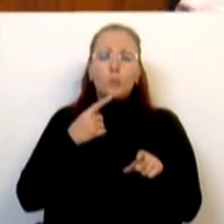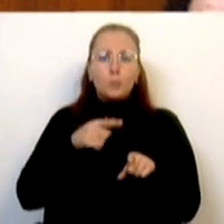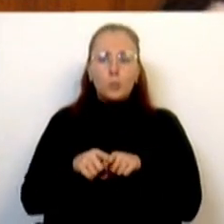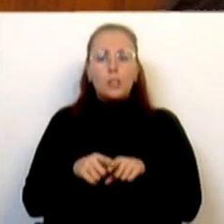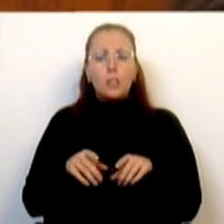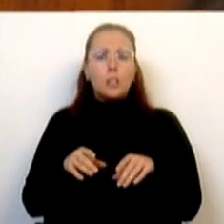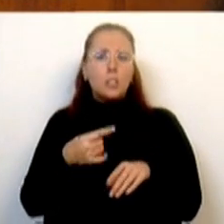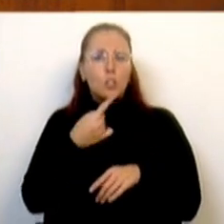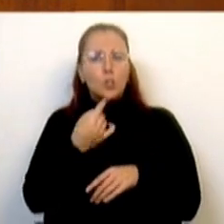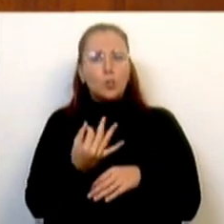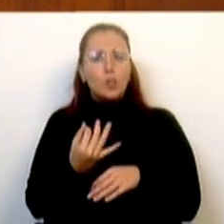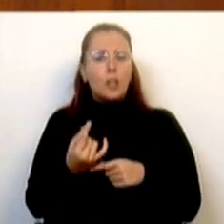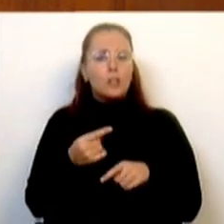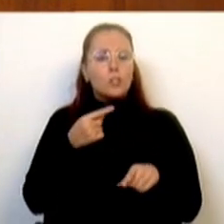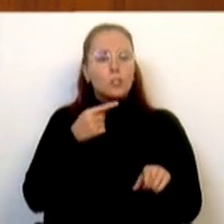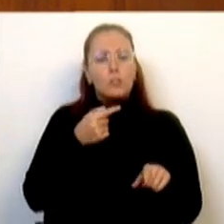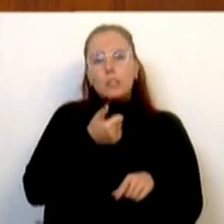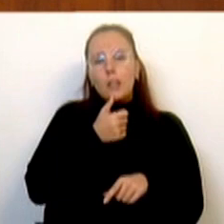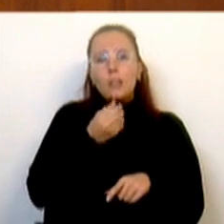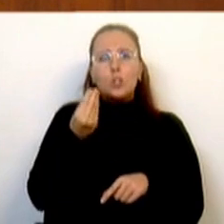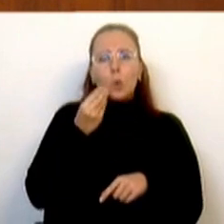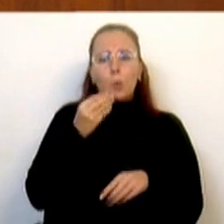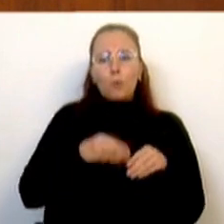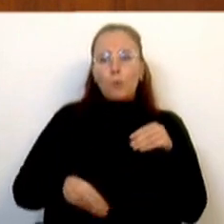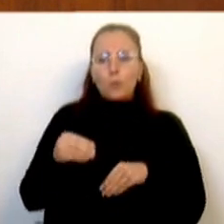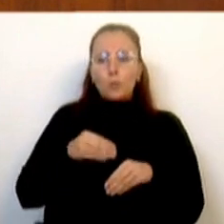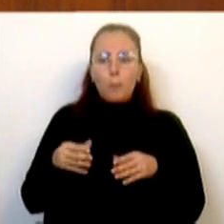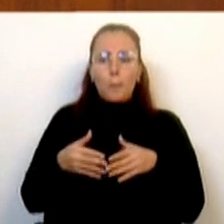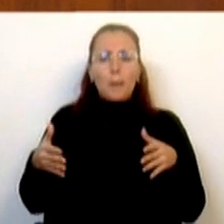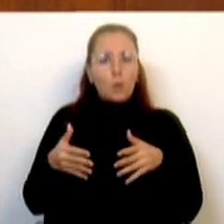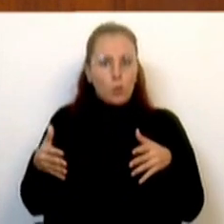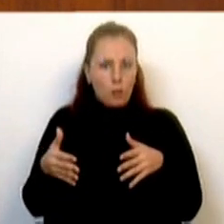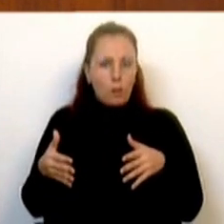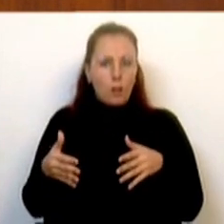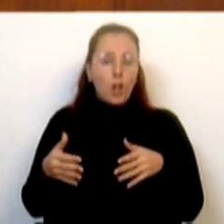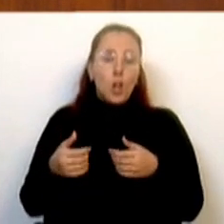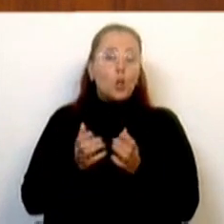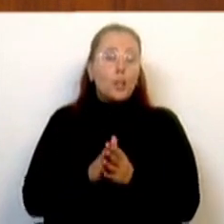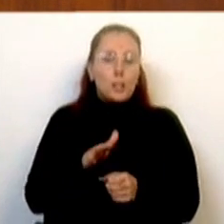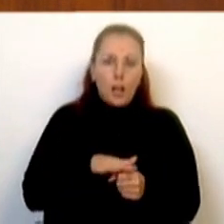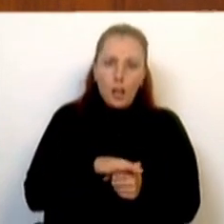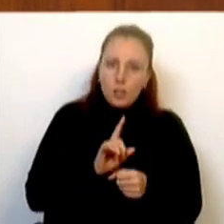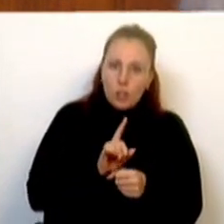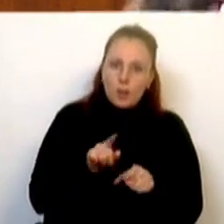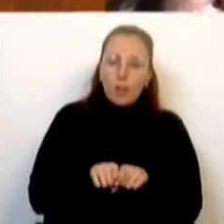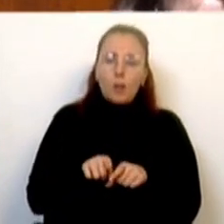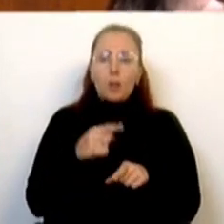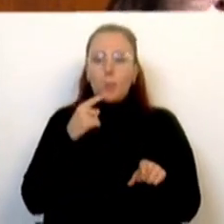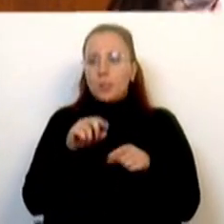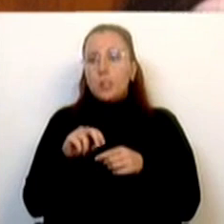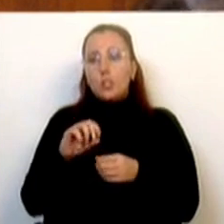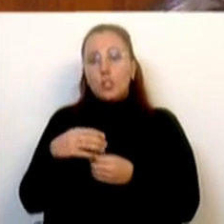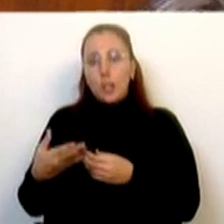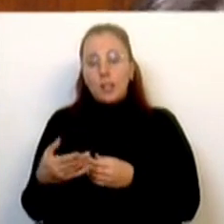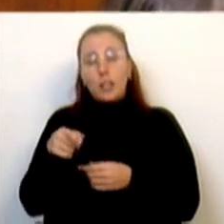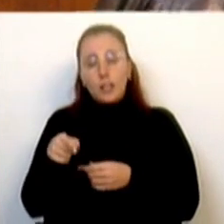admitimos que elas sejam decididas através de uma votação por Maria qualificada, não em todos os domínios, não designadamente na política externa, onde aí